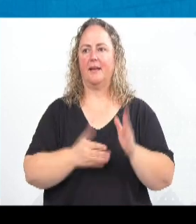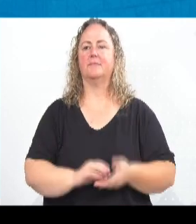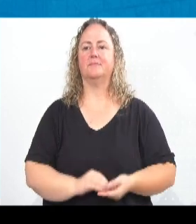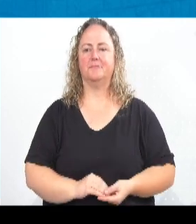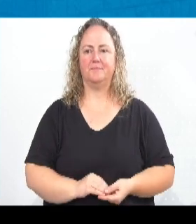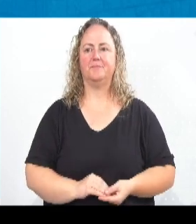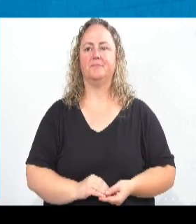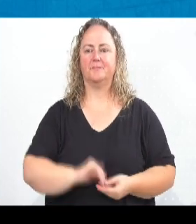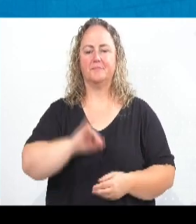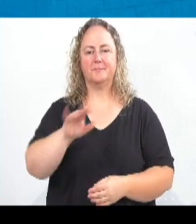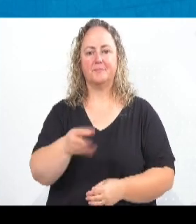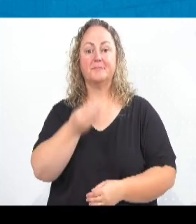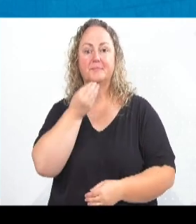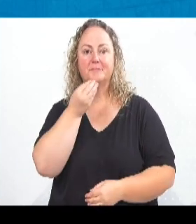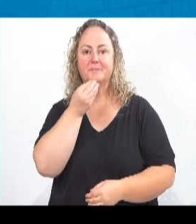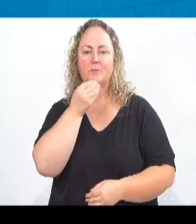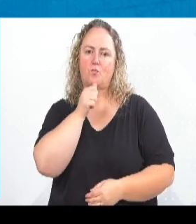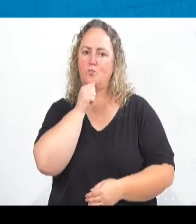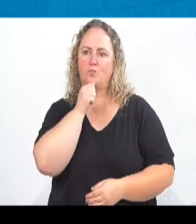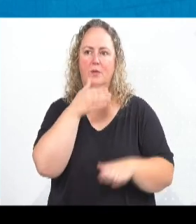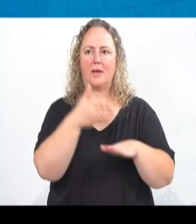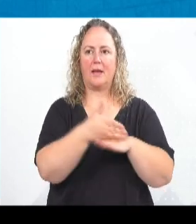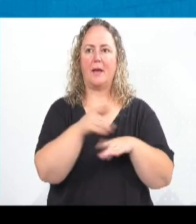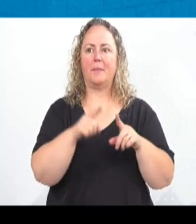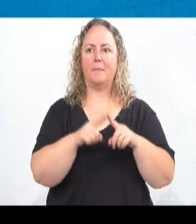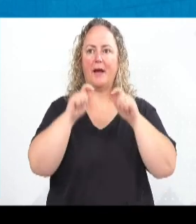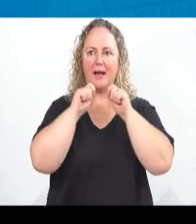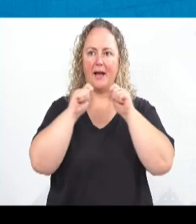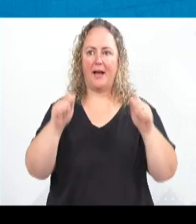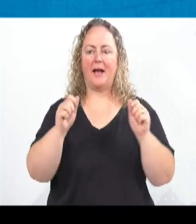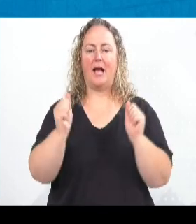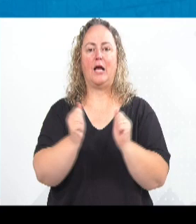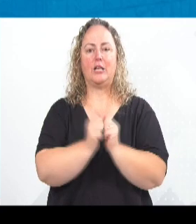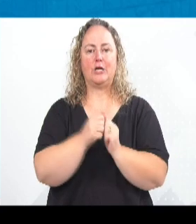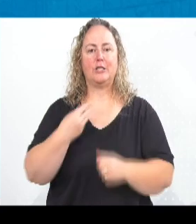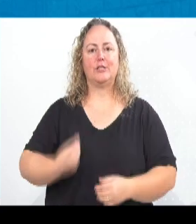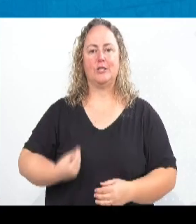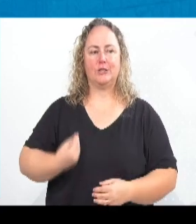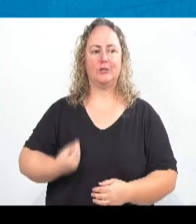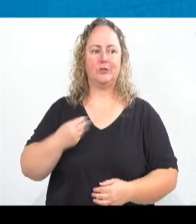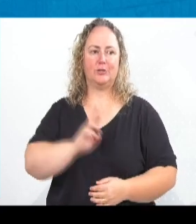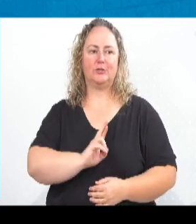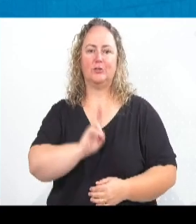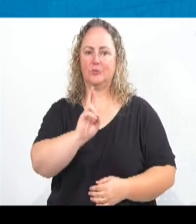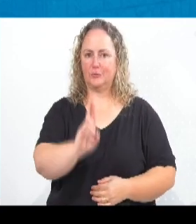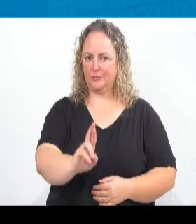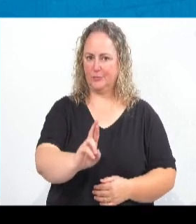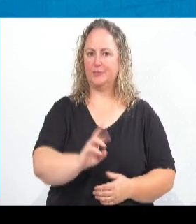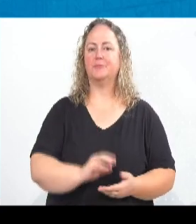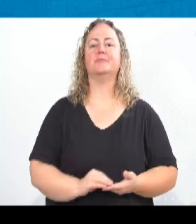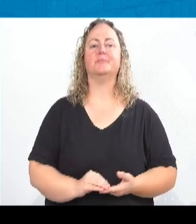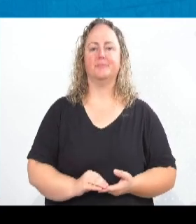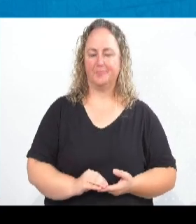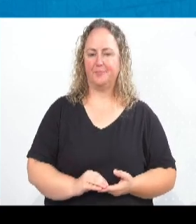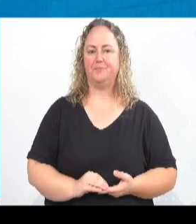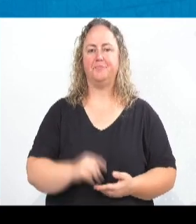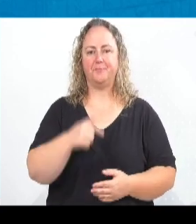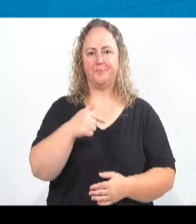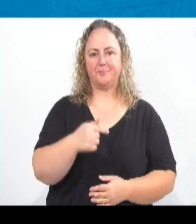não tive a oportunidade de participar, mas a minha assessoria estava presente, nos representando, são 71 anos